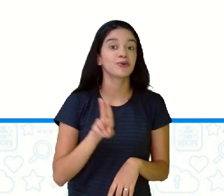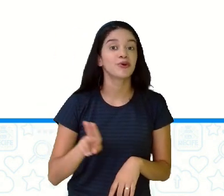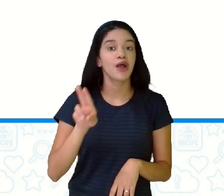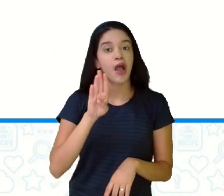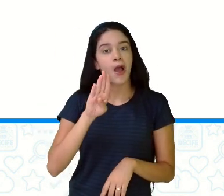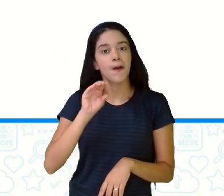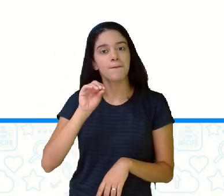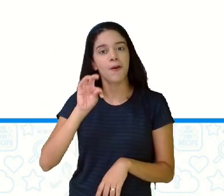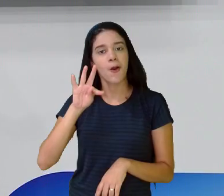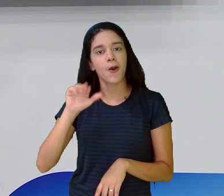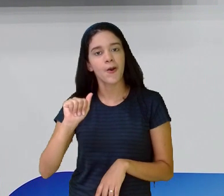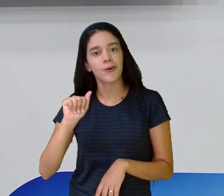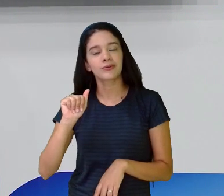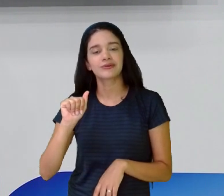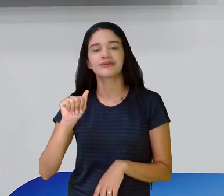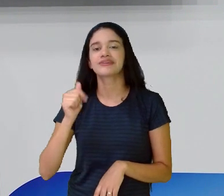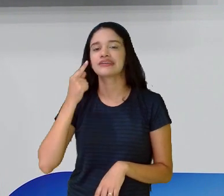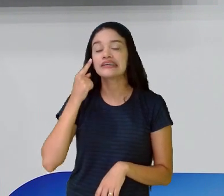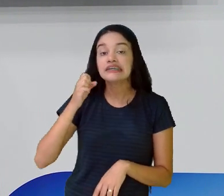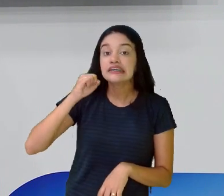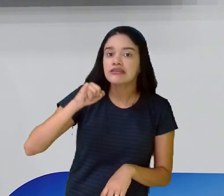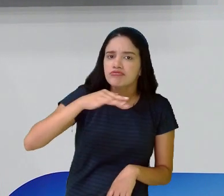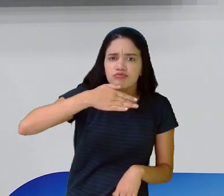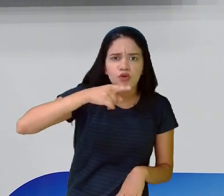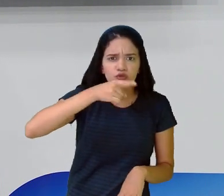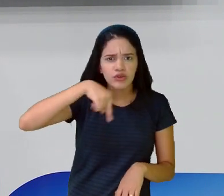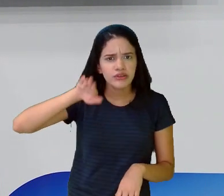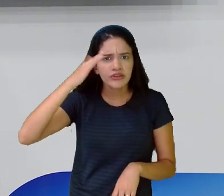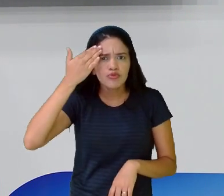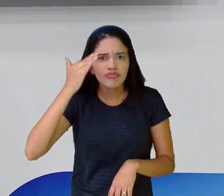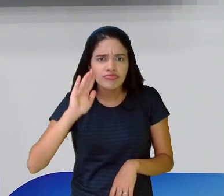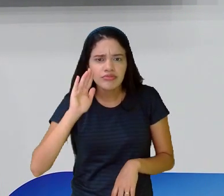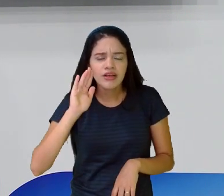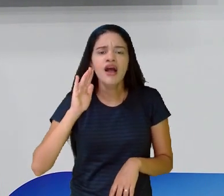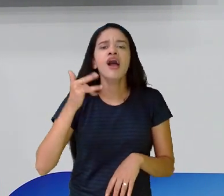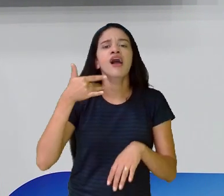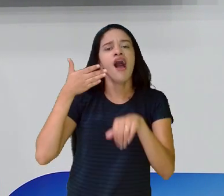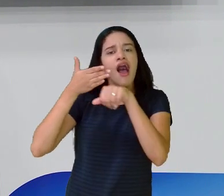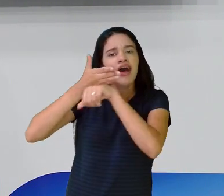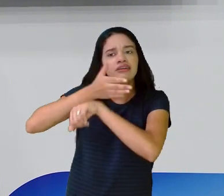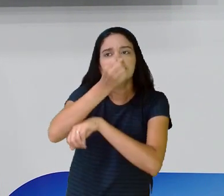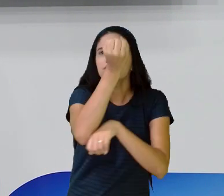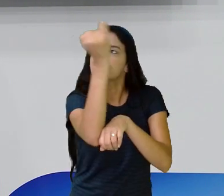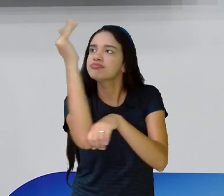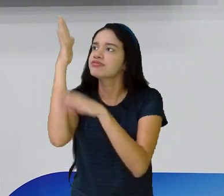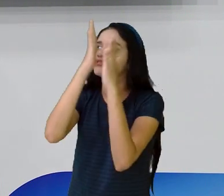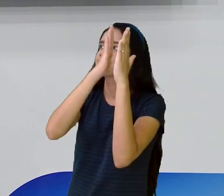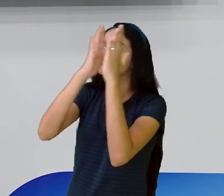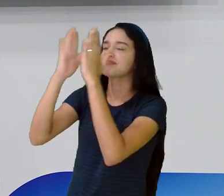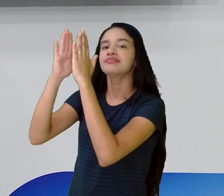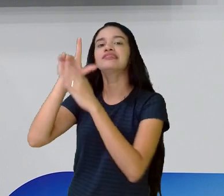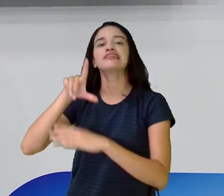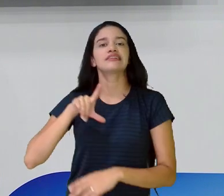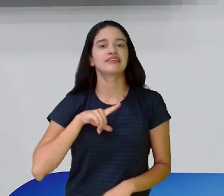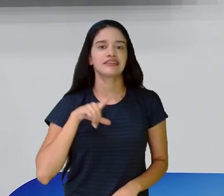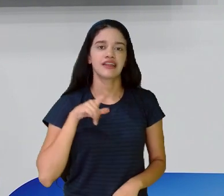bota. Se você não sabe, entra lá na árvore do livro. Lembra que tem uma historinha